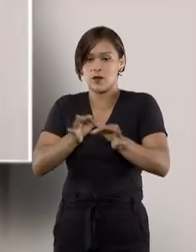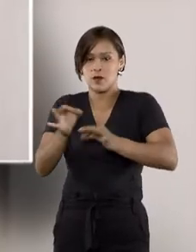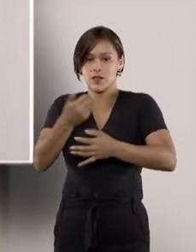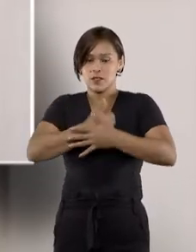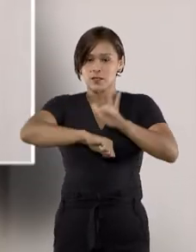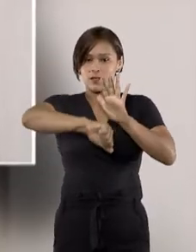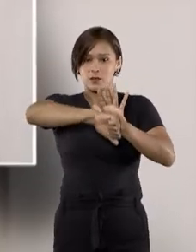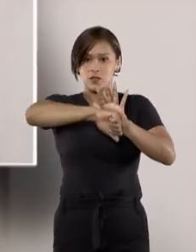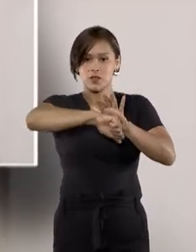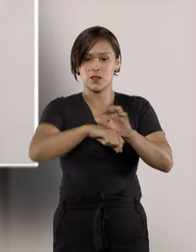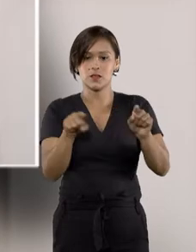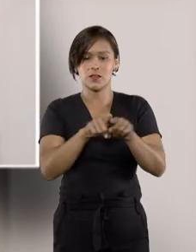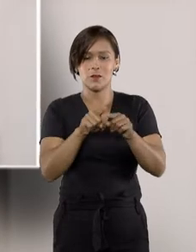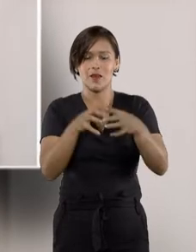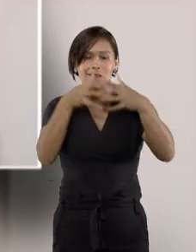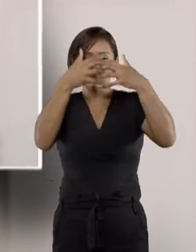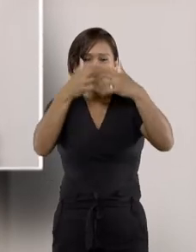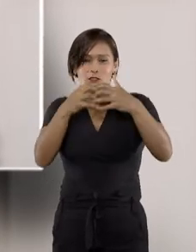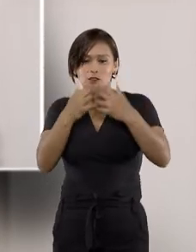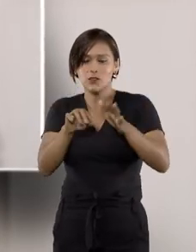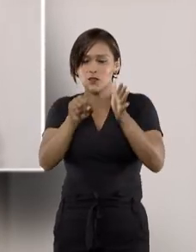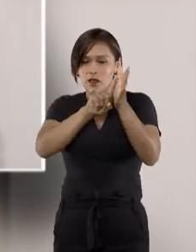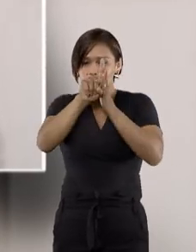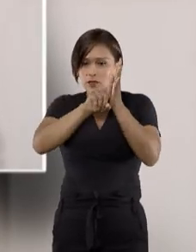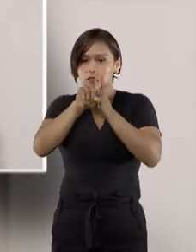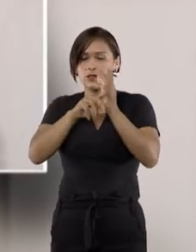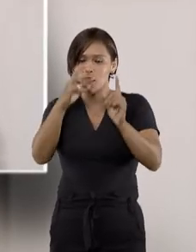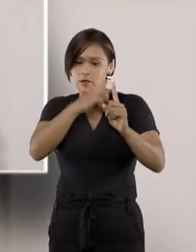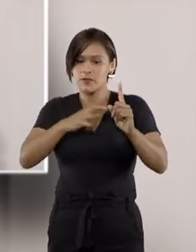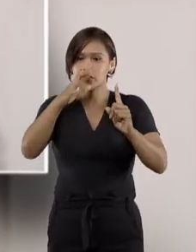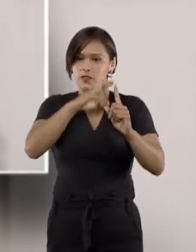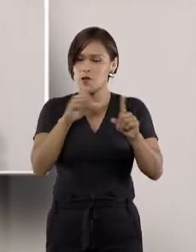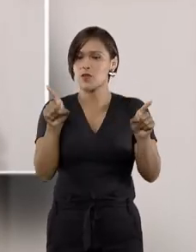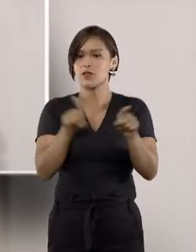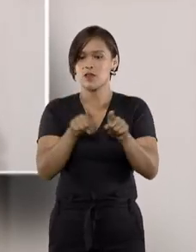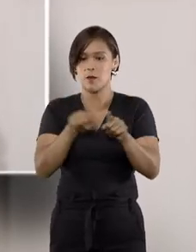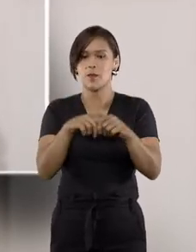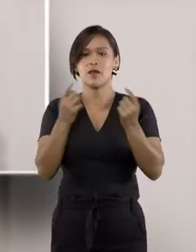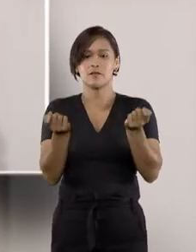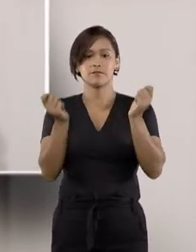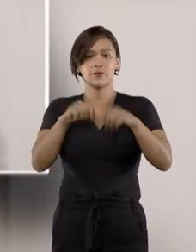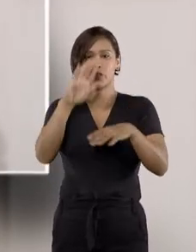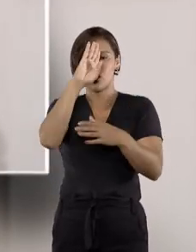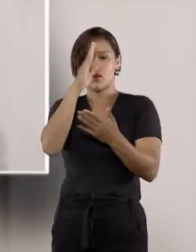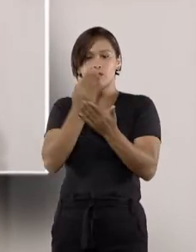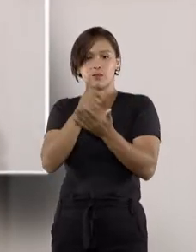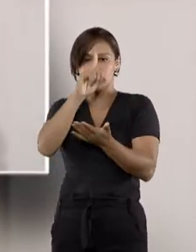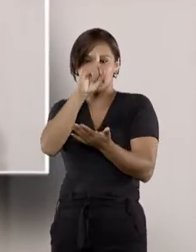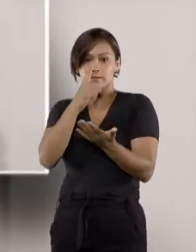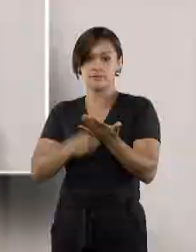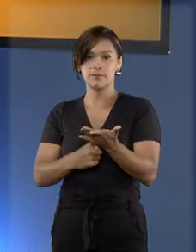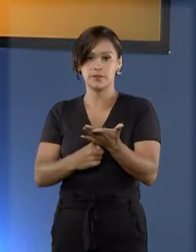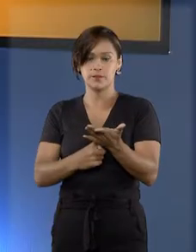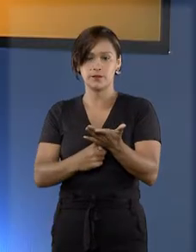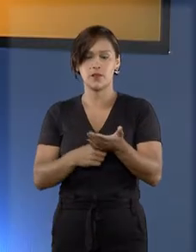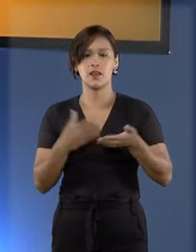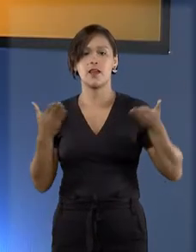organização criminosa e a complexidade das investigações também foram considerados na decisão.